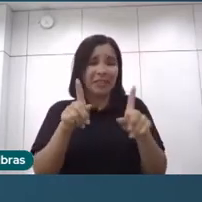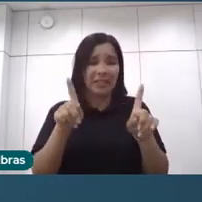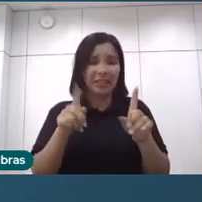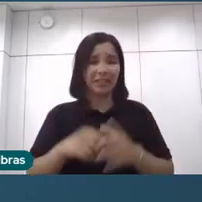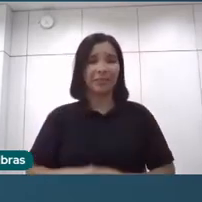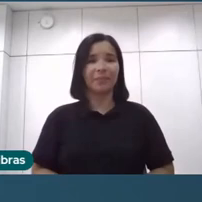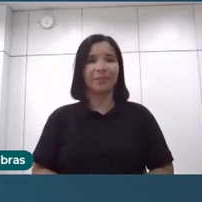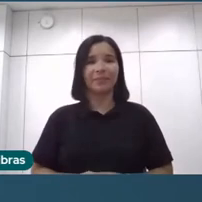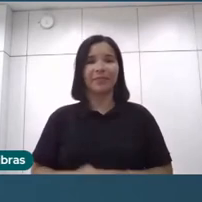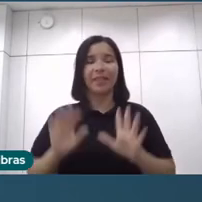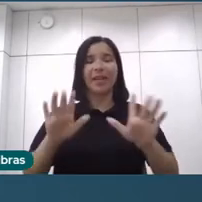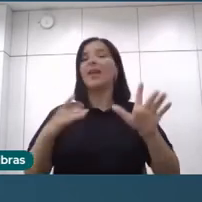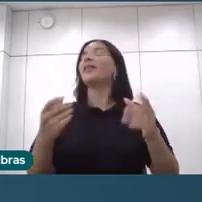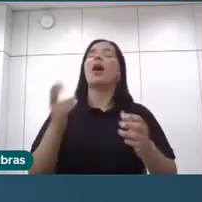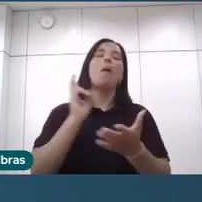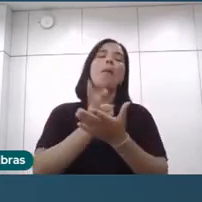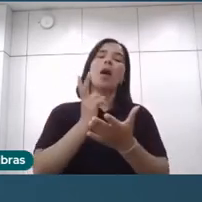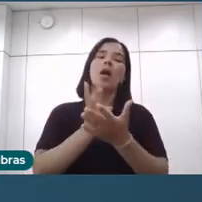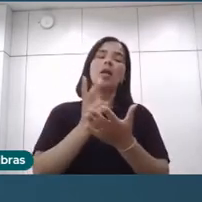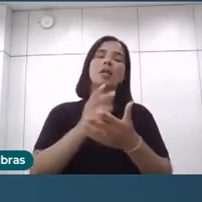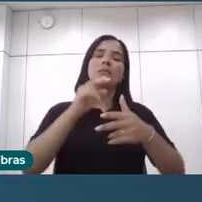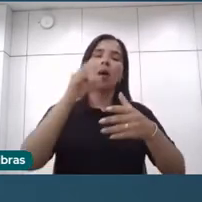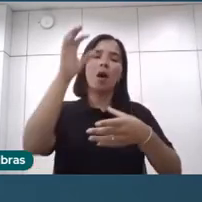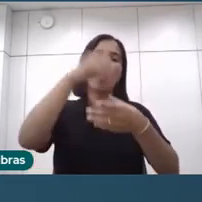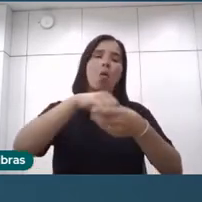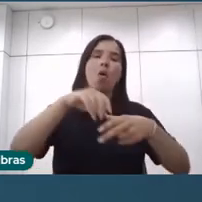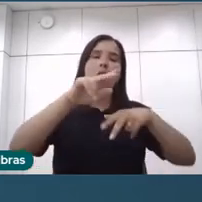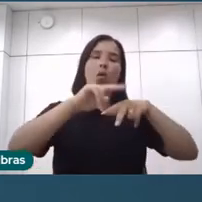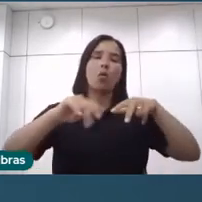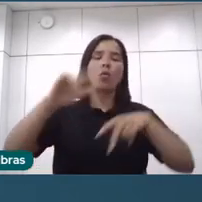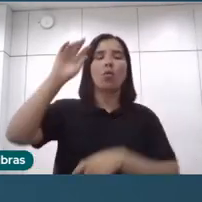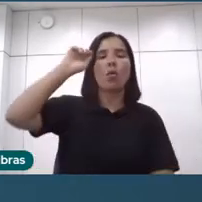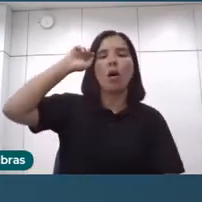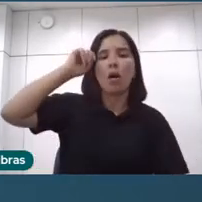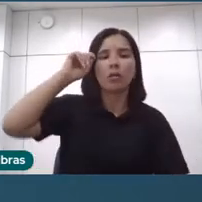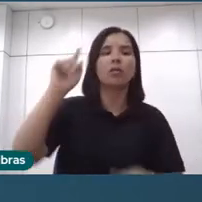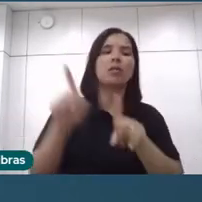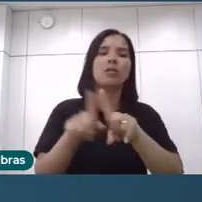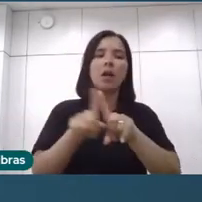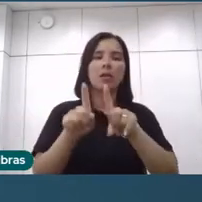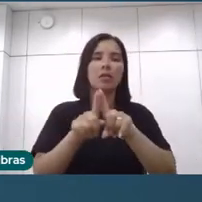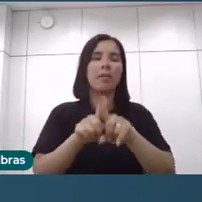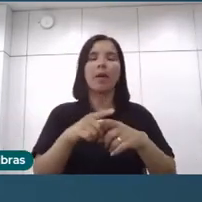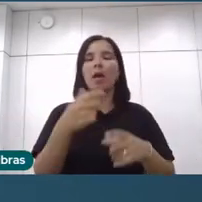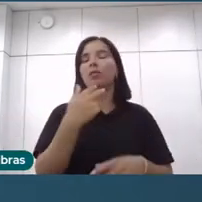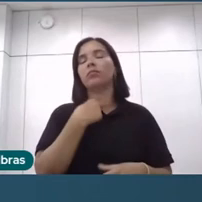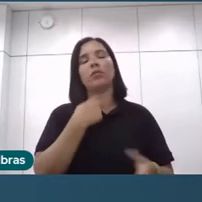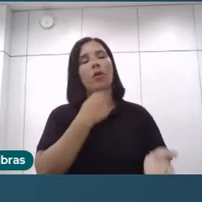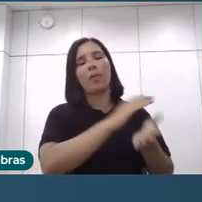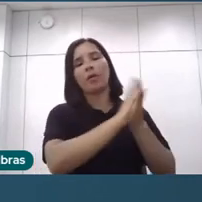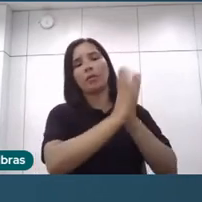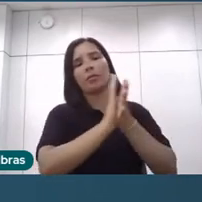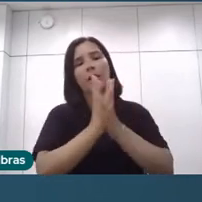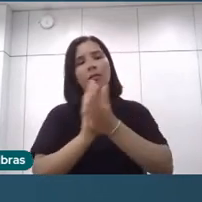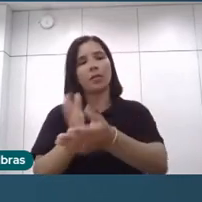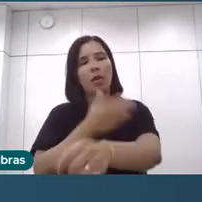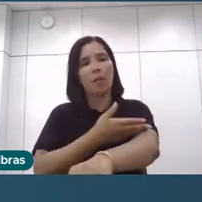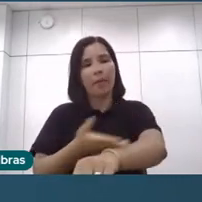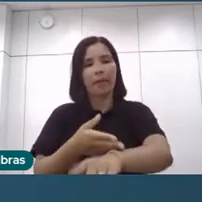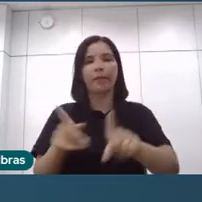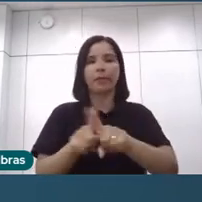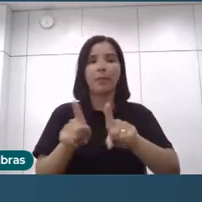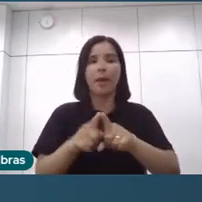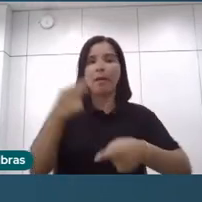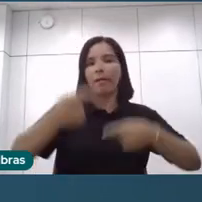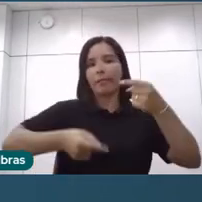E a mesma coisa de cotas raciais, etc., né? Isso não pode ser de jeito nenhum uma discriminação aos brancos, né? Pelo amor de Deus. Se não entrar nesse